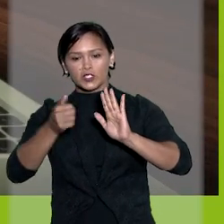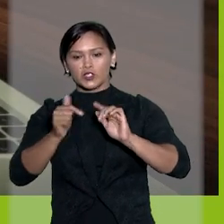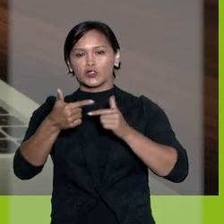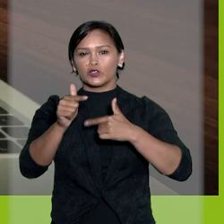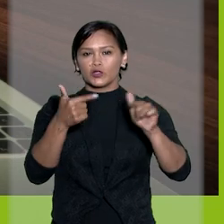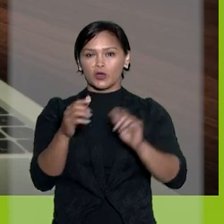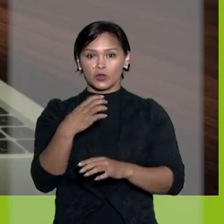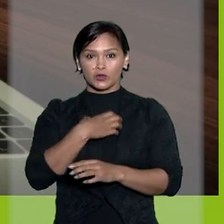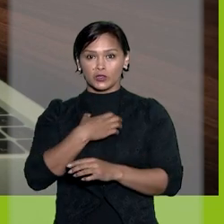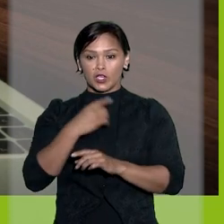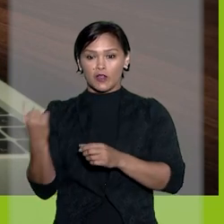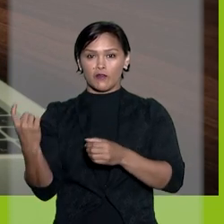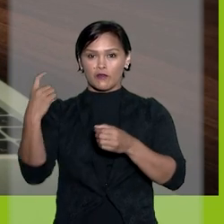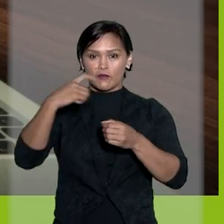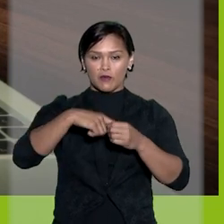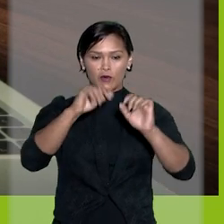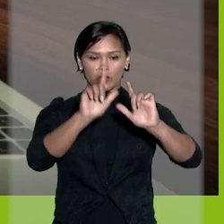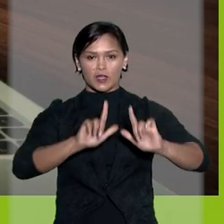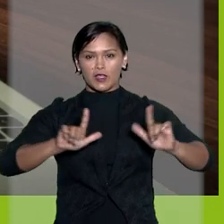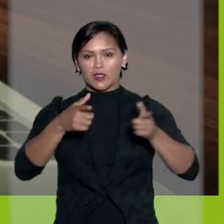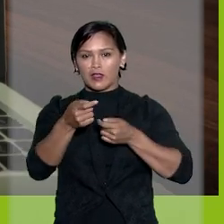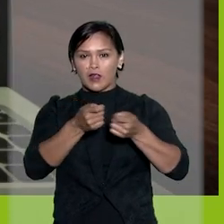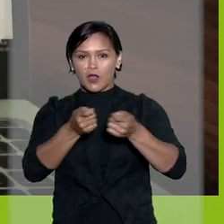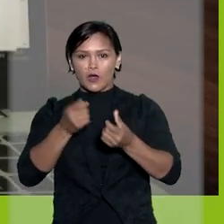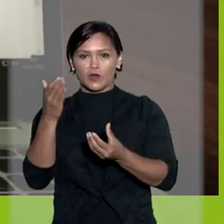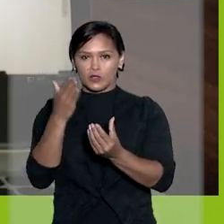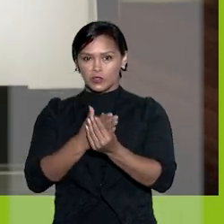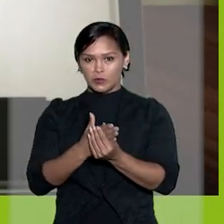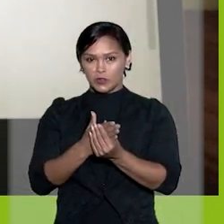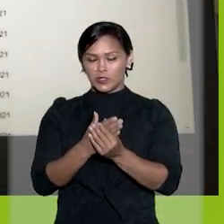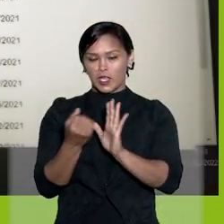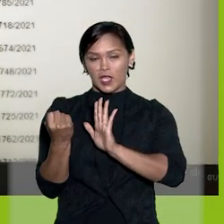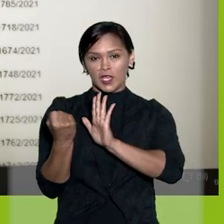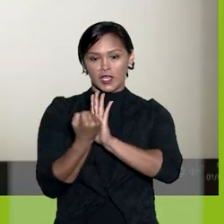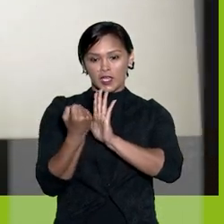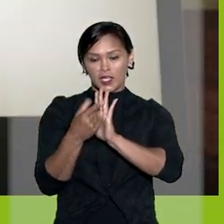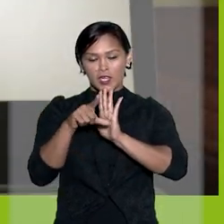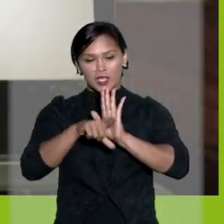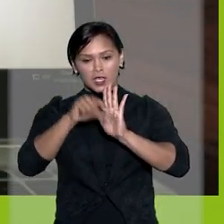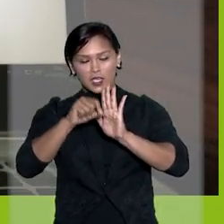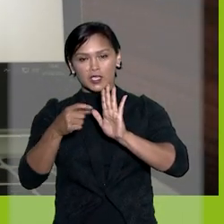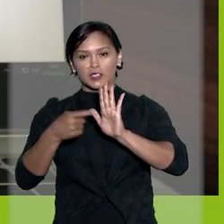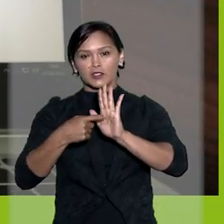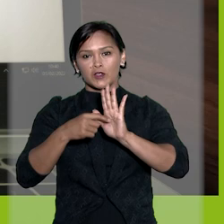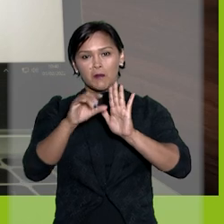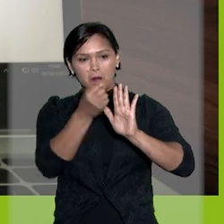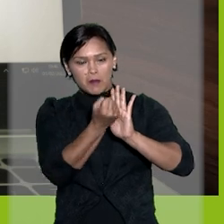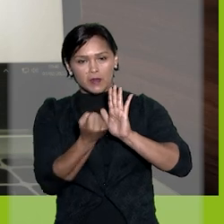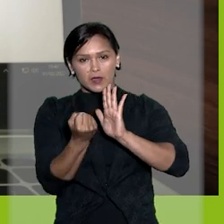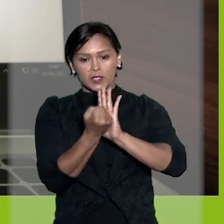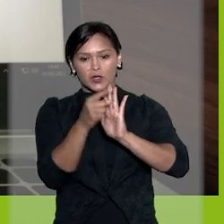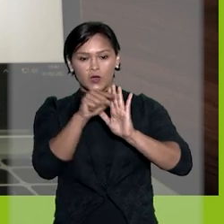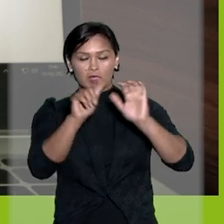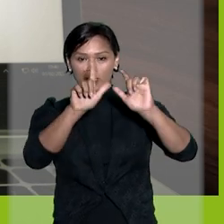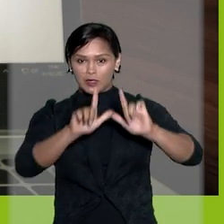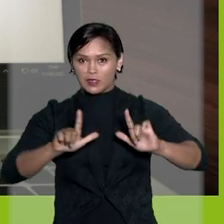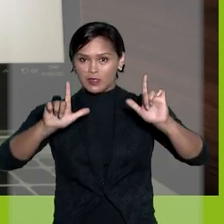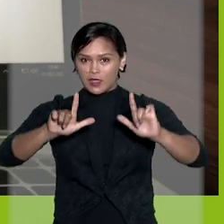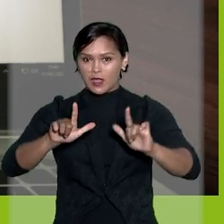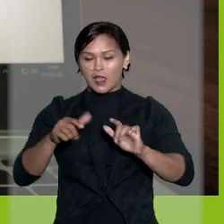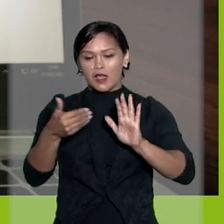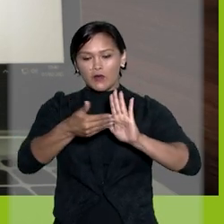pode ser removida de outra maneira. Voltando à tela de Controle de Processos, clique sobre o ícone do marcador.